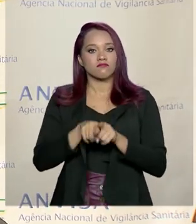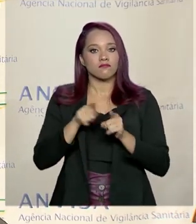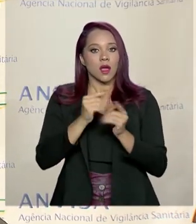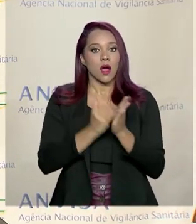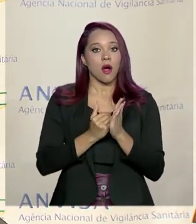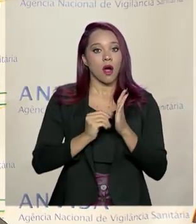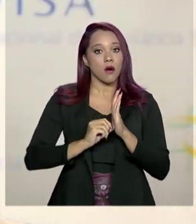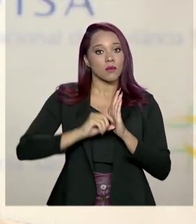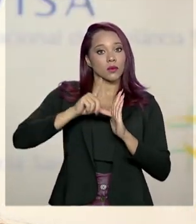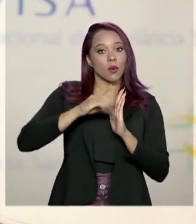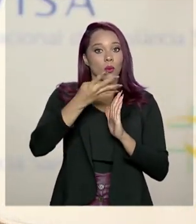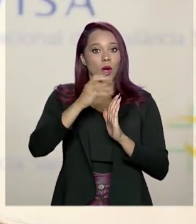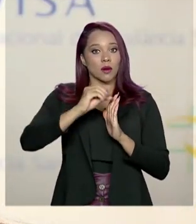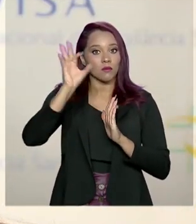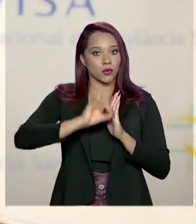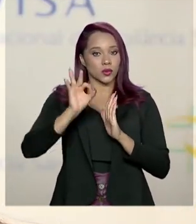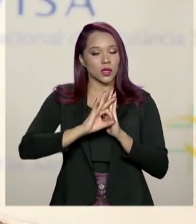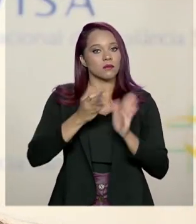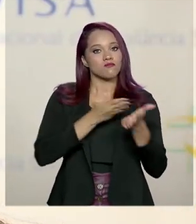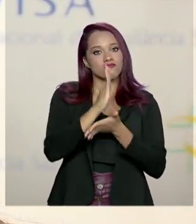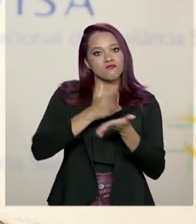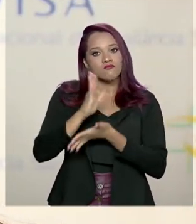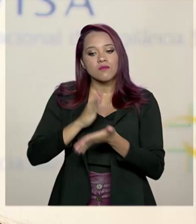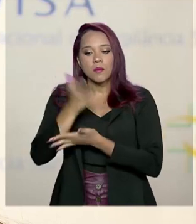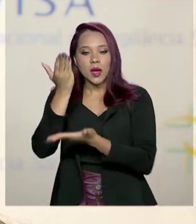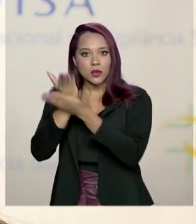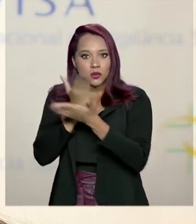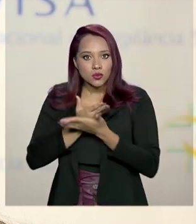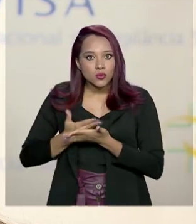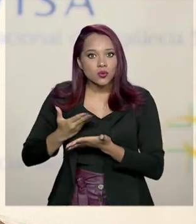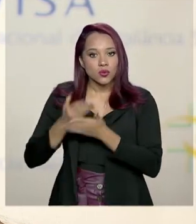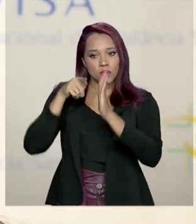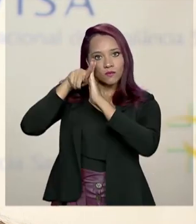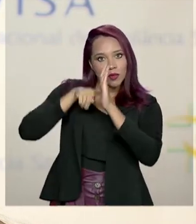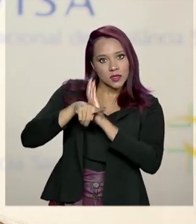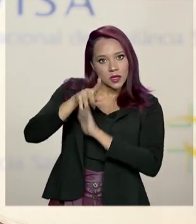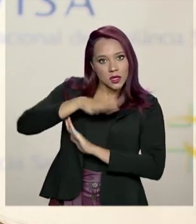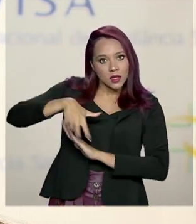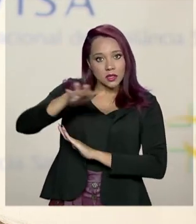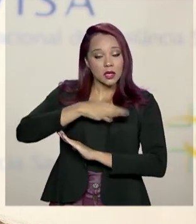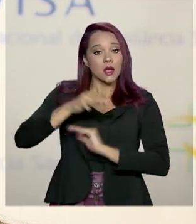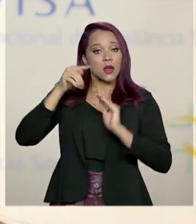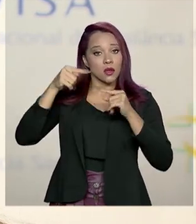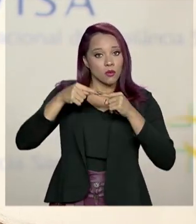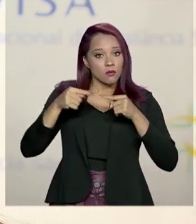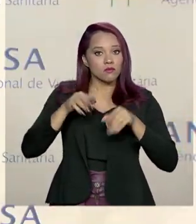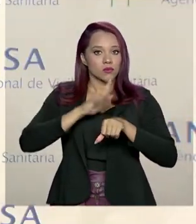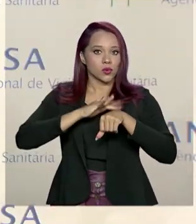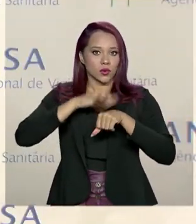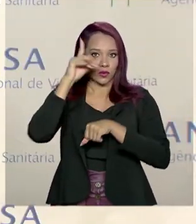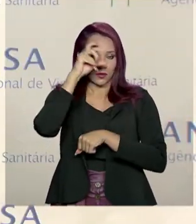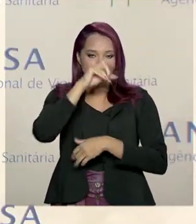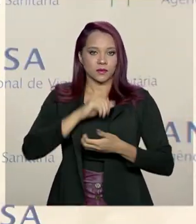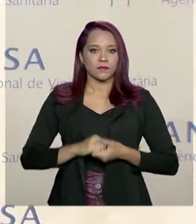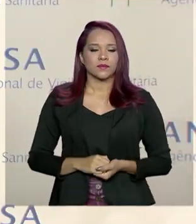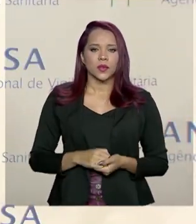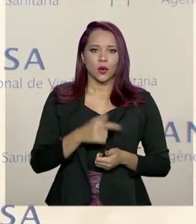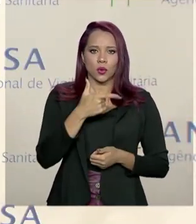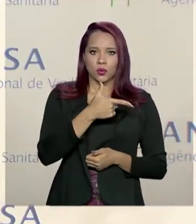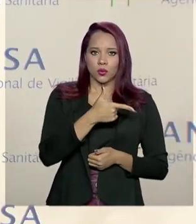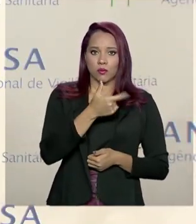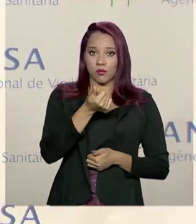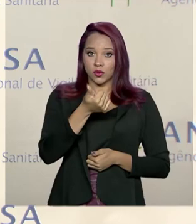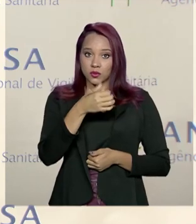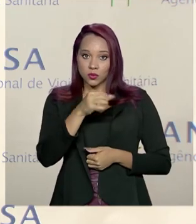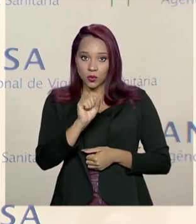em 40% o número de aprovações para estudos clínicos relacionados a doenças raras. Em 2018, foram